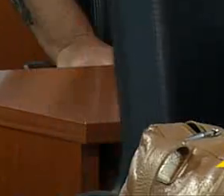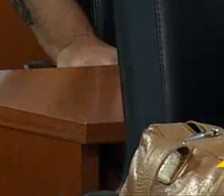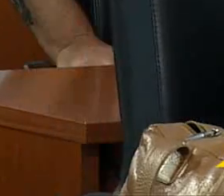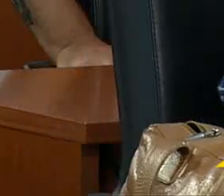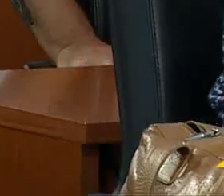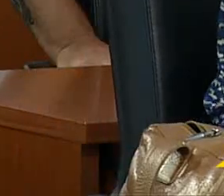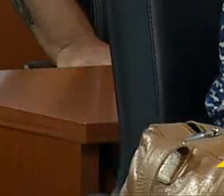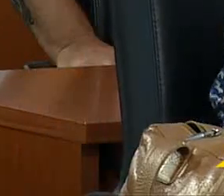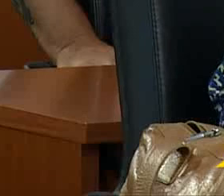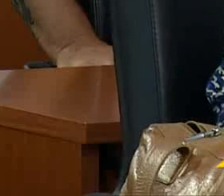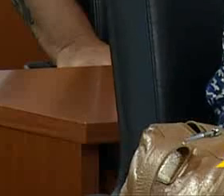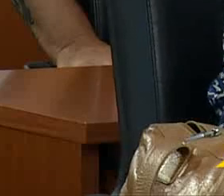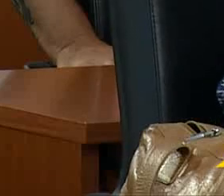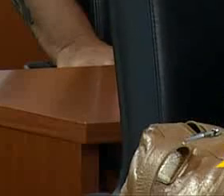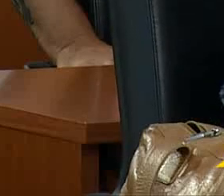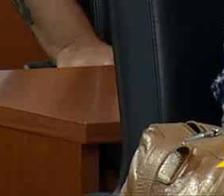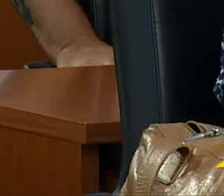comissão,